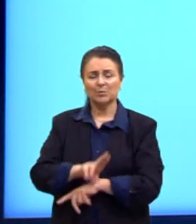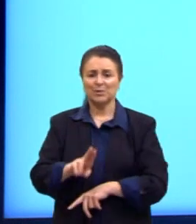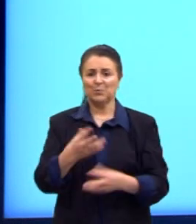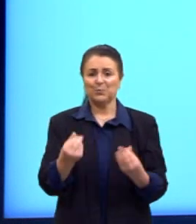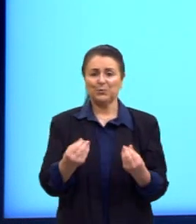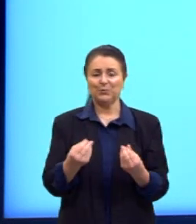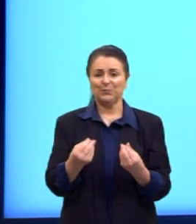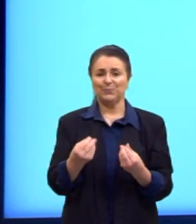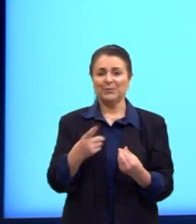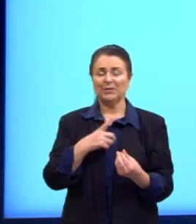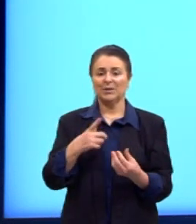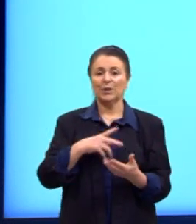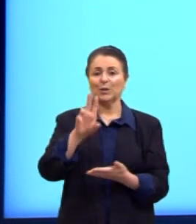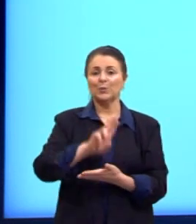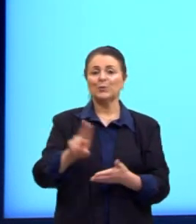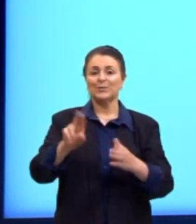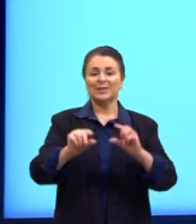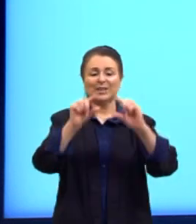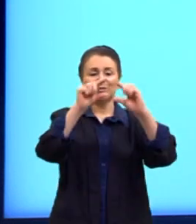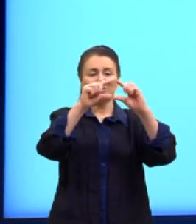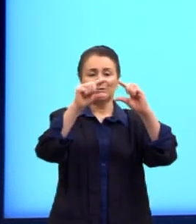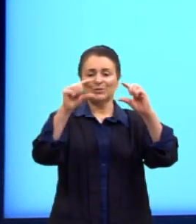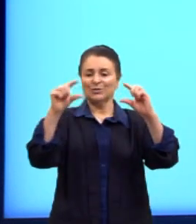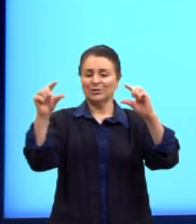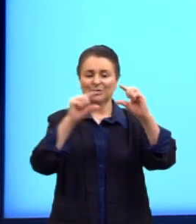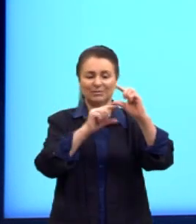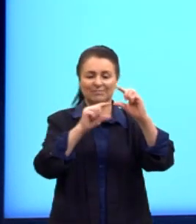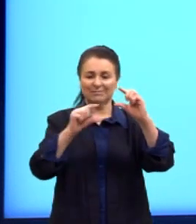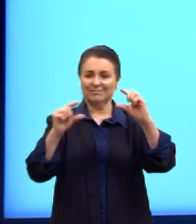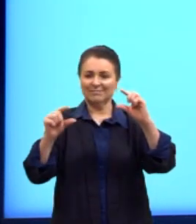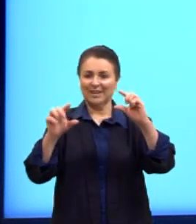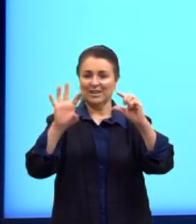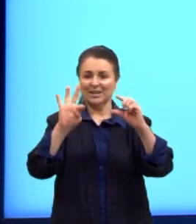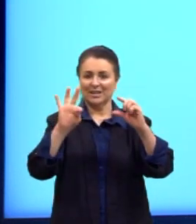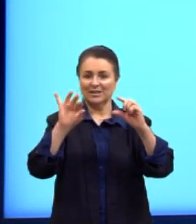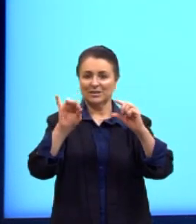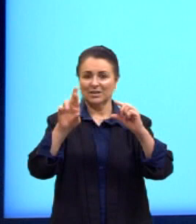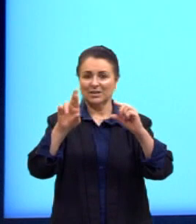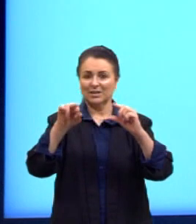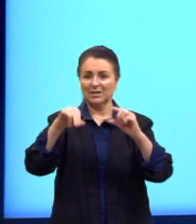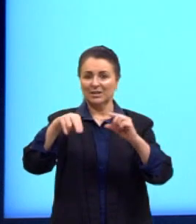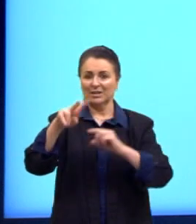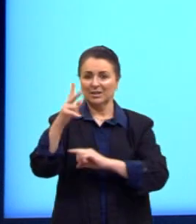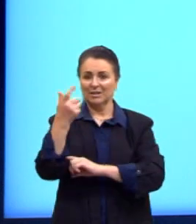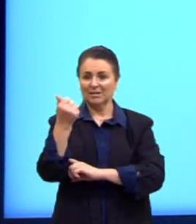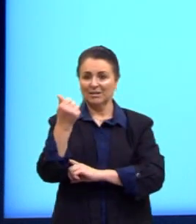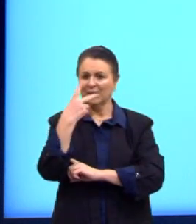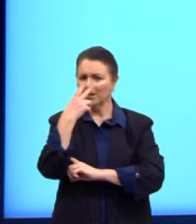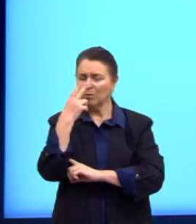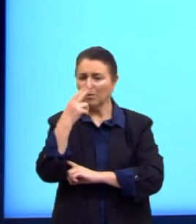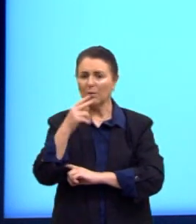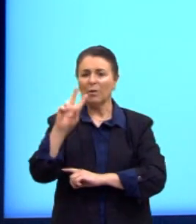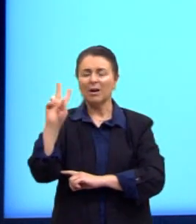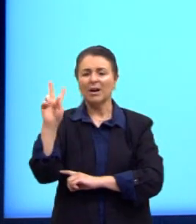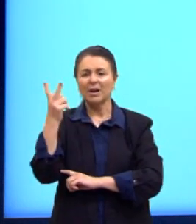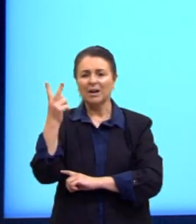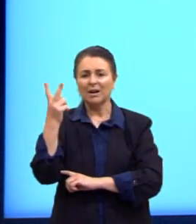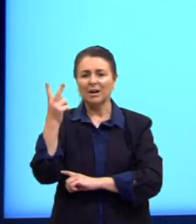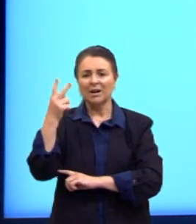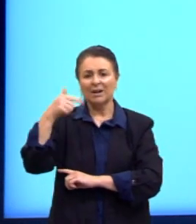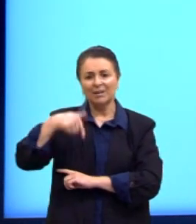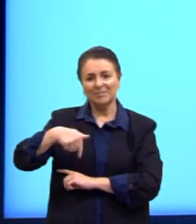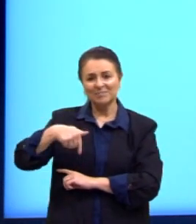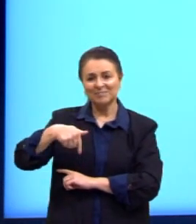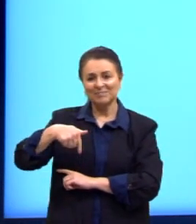muito uso de tirinhas. Pode-se dizer também que são como as histórias em quadrinhos, ou o que a gente chama de